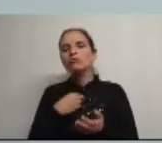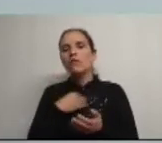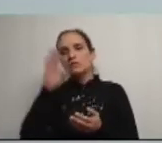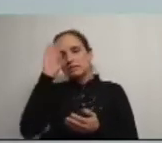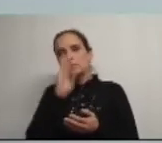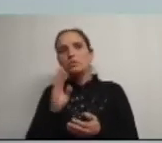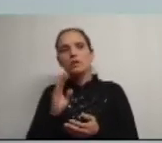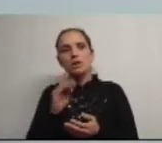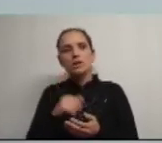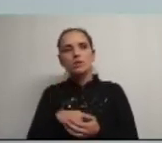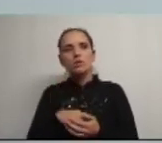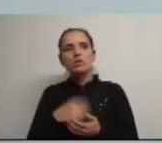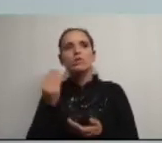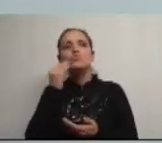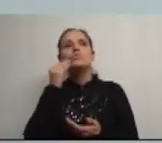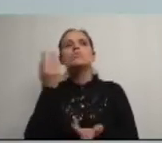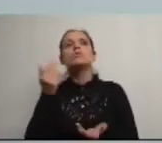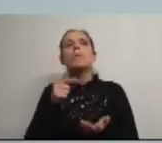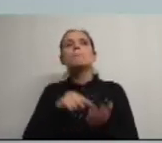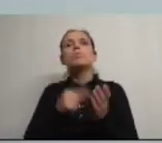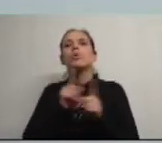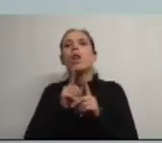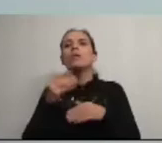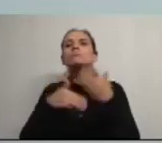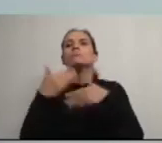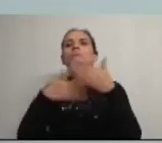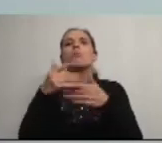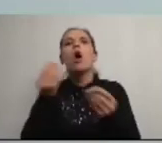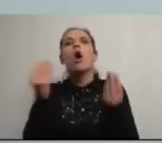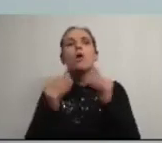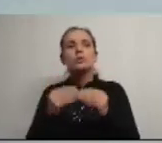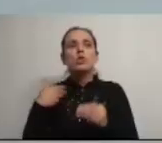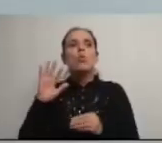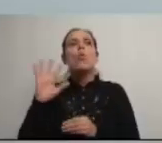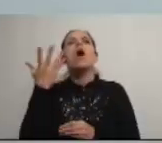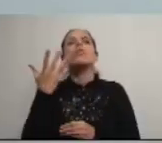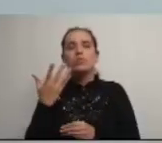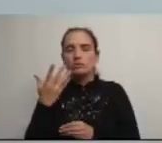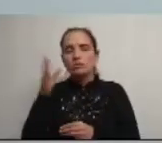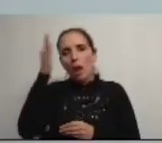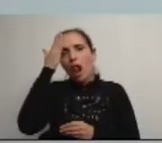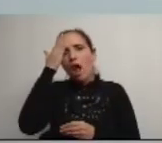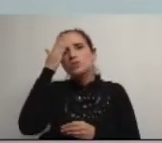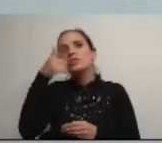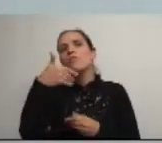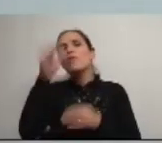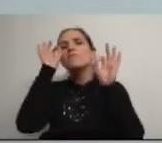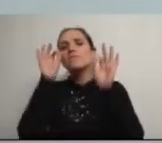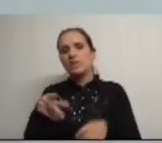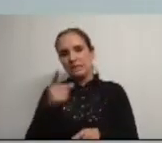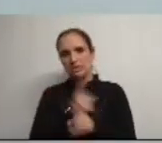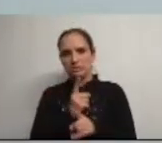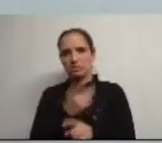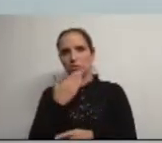o estado e a ponto de situação referente às obras e para quando qual é a prevenção para a conclusão das mesmas obrigado